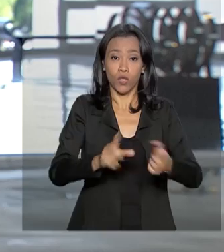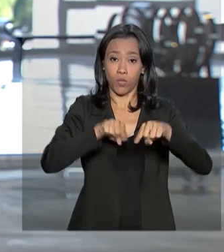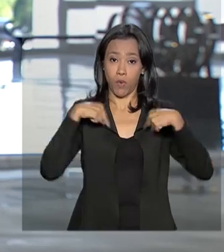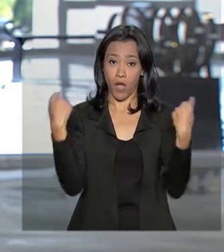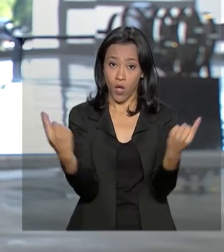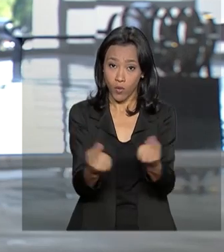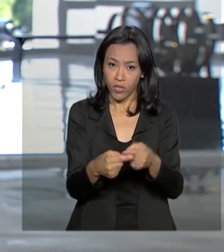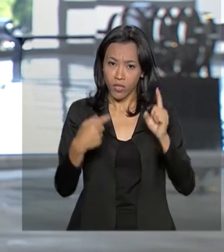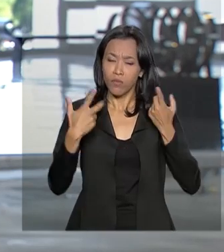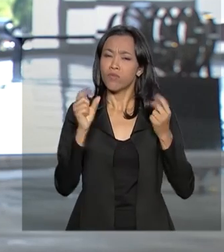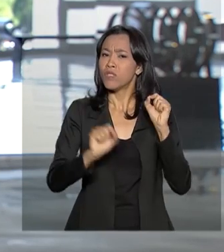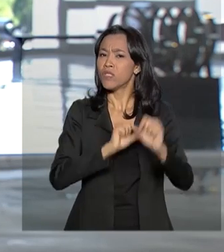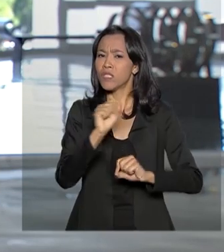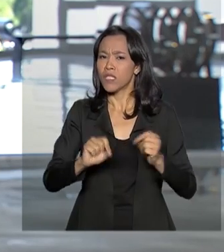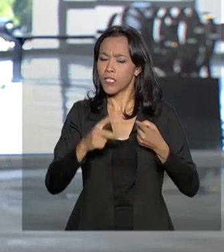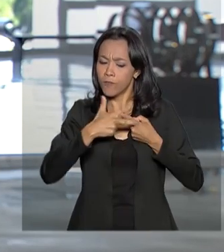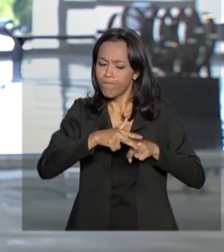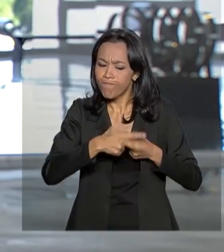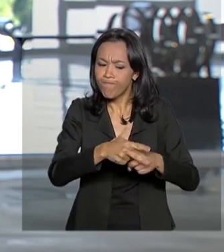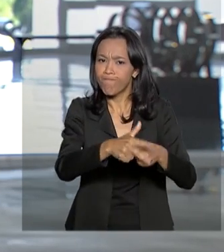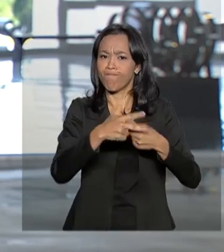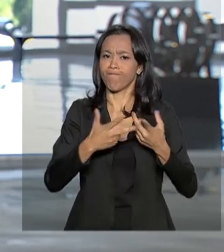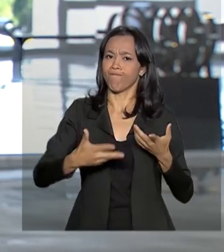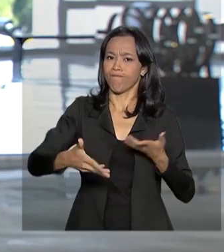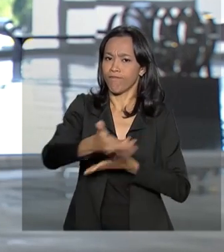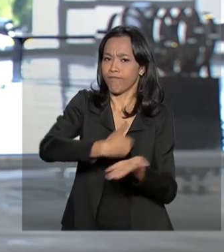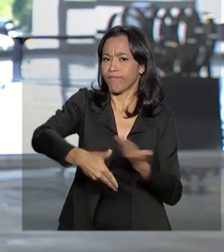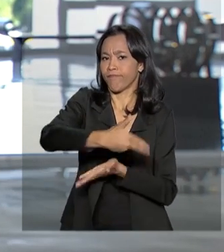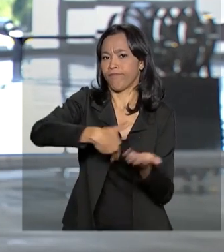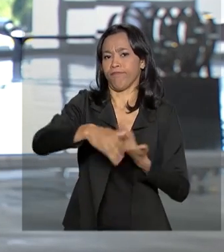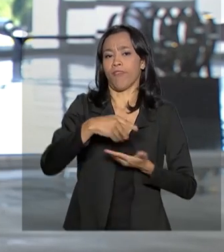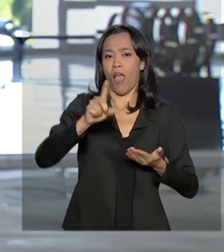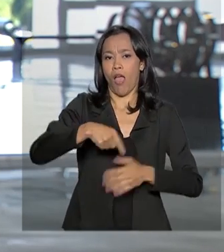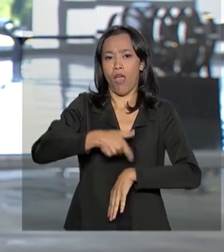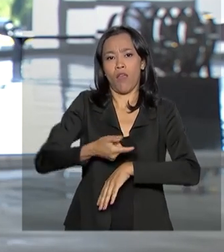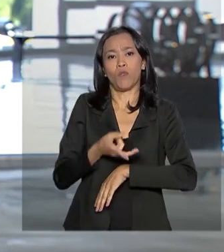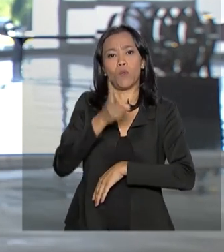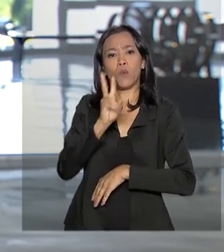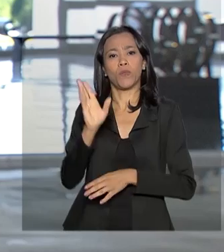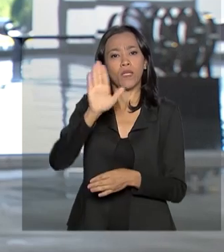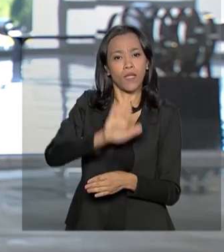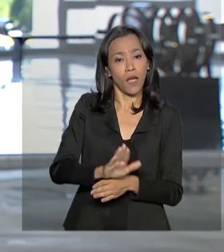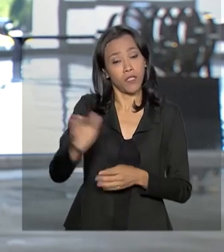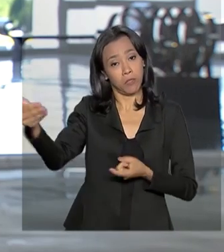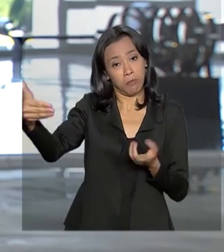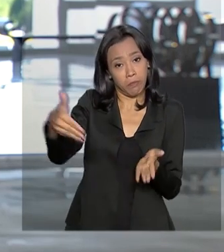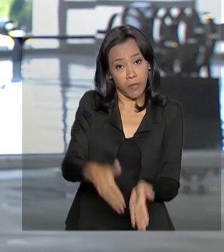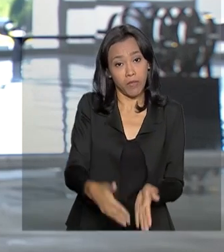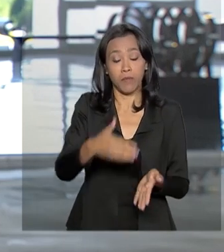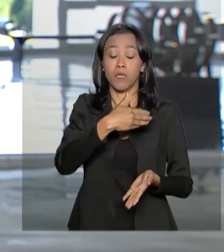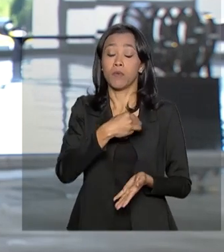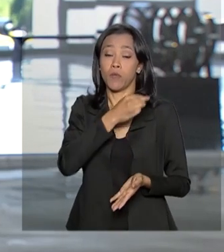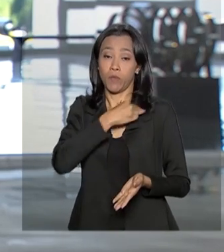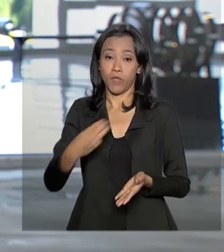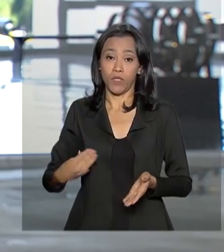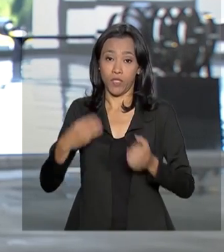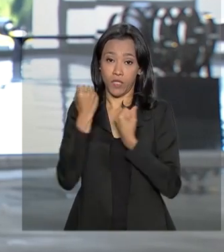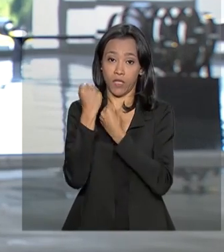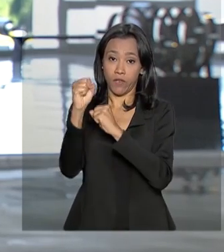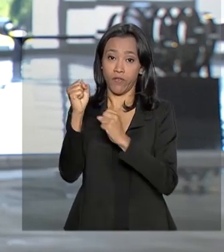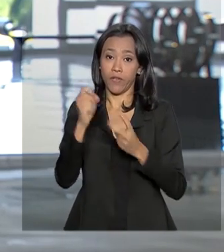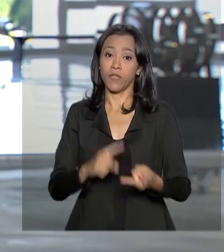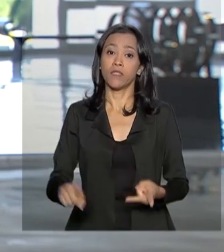alinhamento de ministros. Vai ser às duas da tarde. A expectativa é de que participem o ministro da Defesa, Fernando Azevedo,